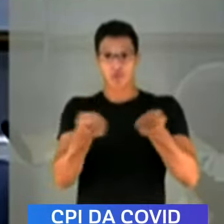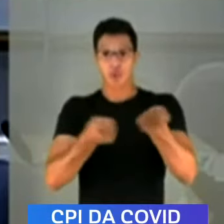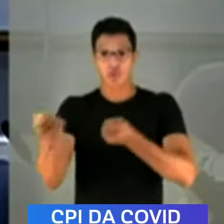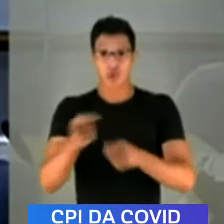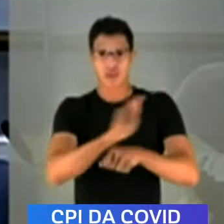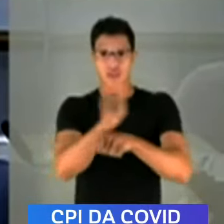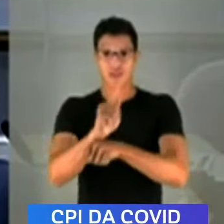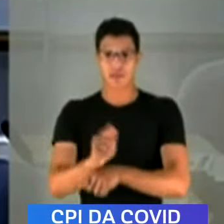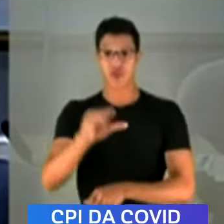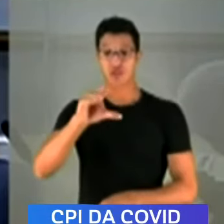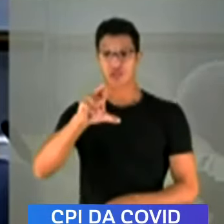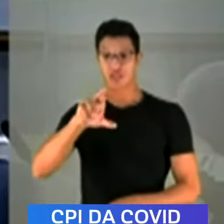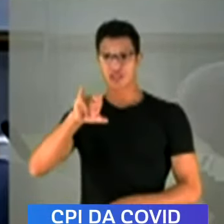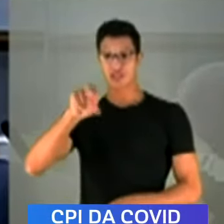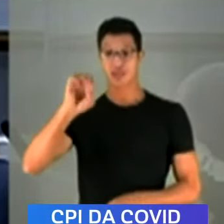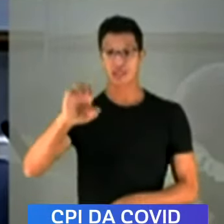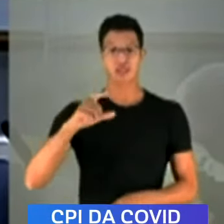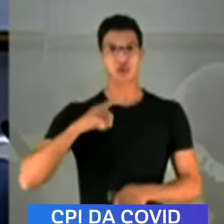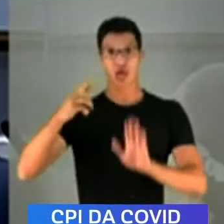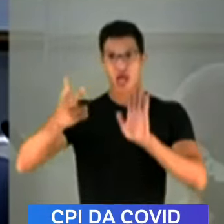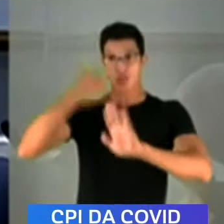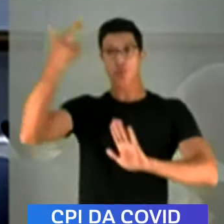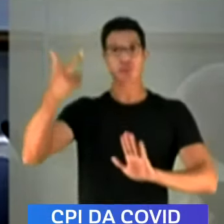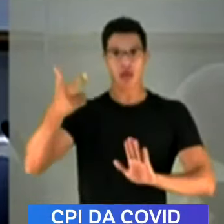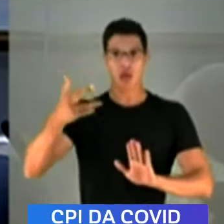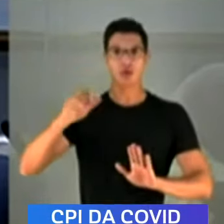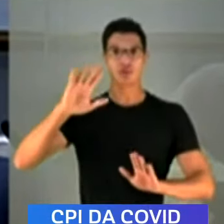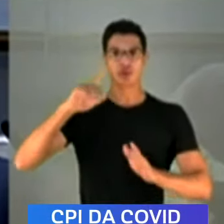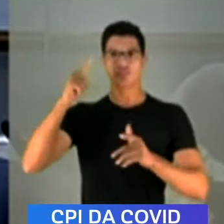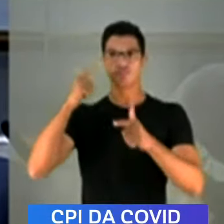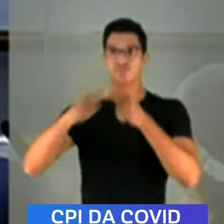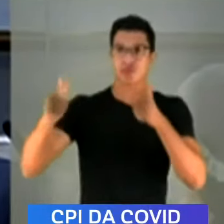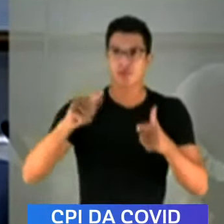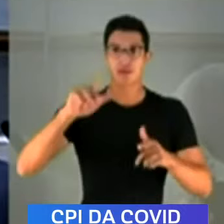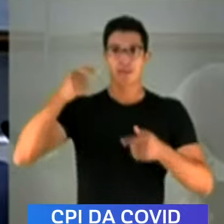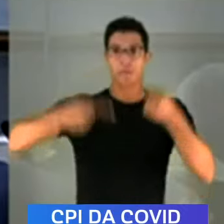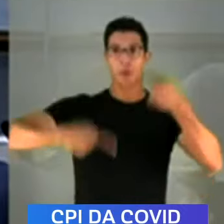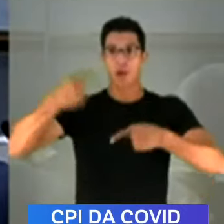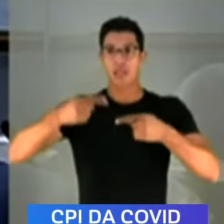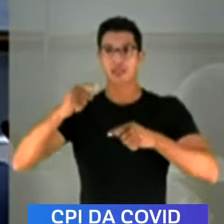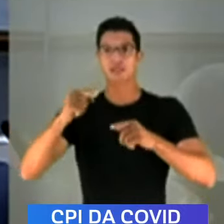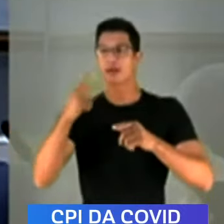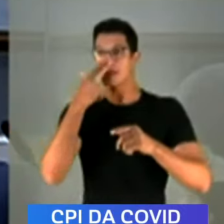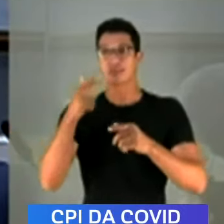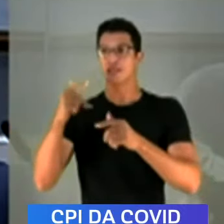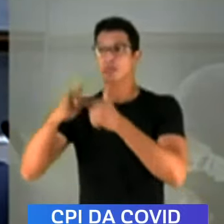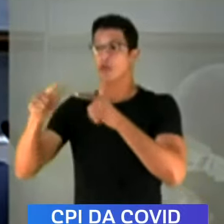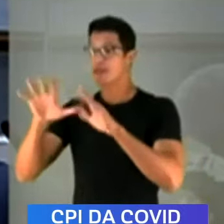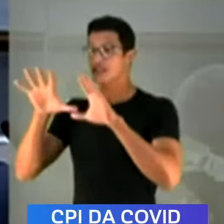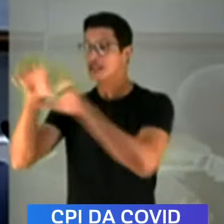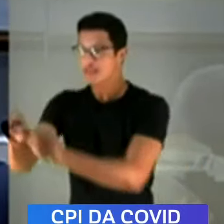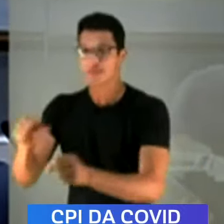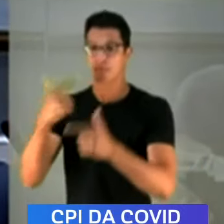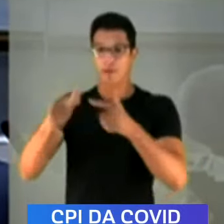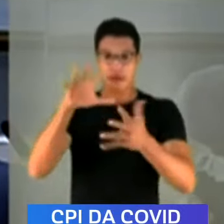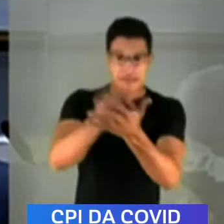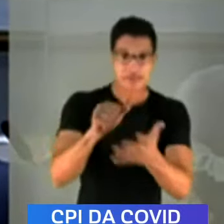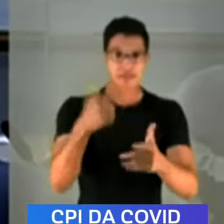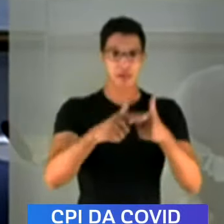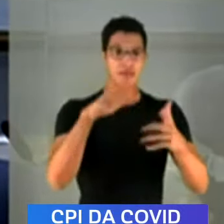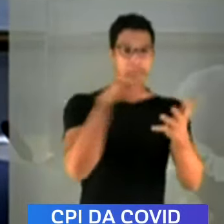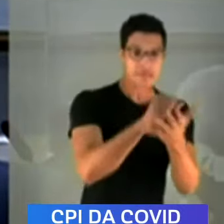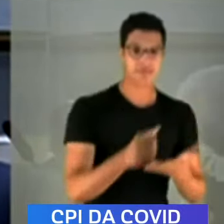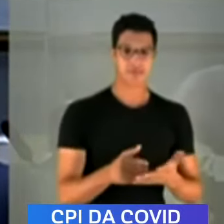gerenciamento de crise. A gente tinha resolução de situações como políticas de apagar incêndio. Não havia planejamento